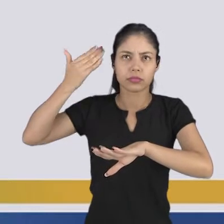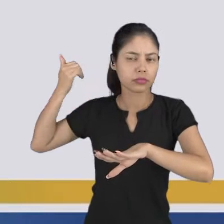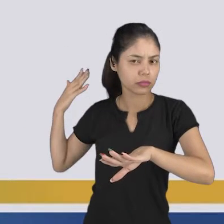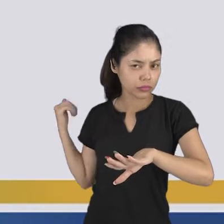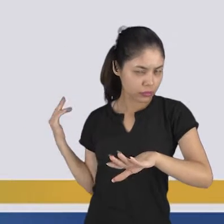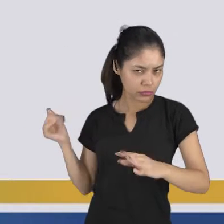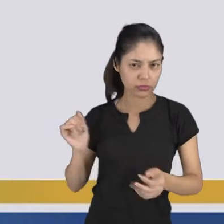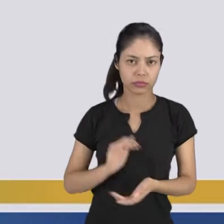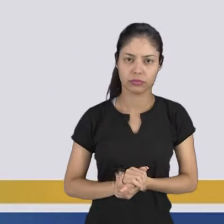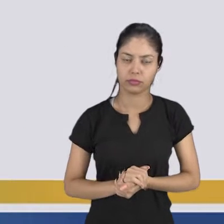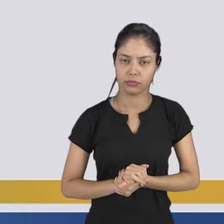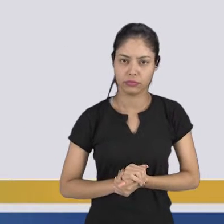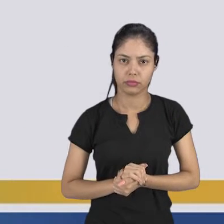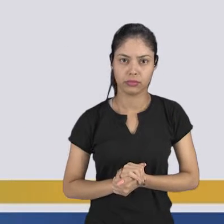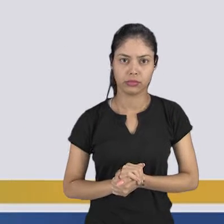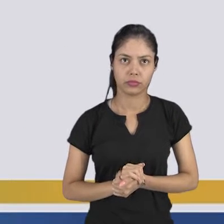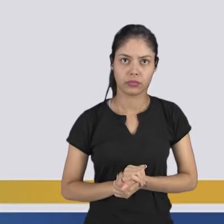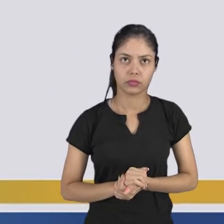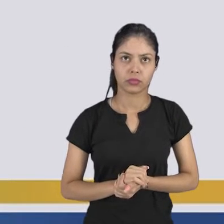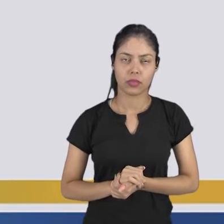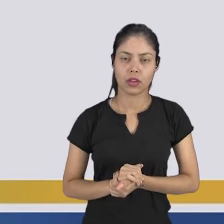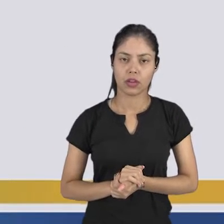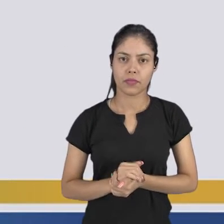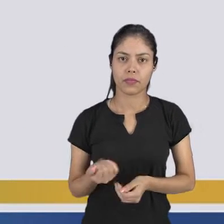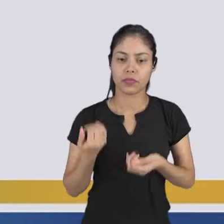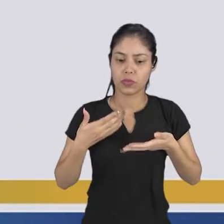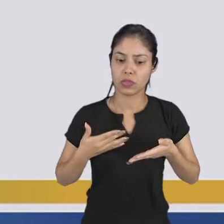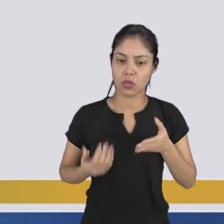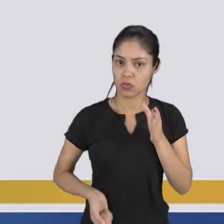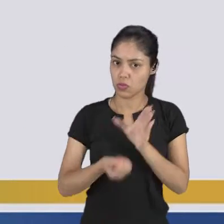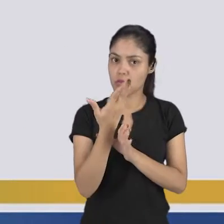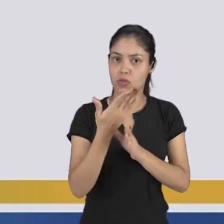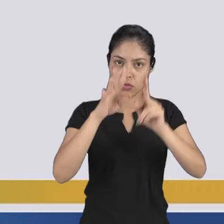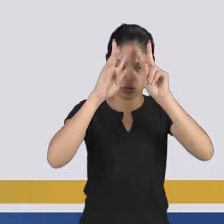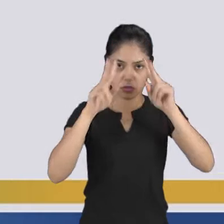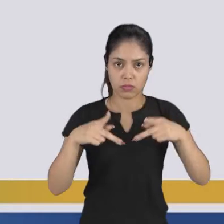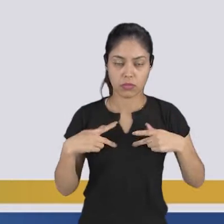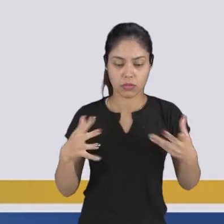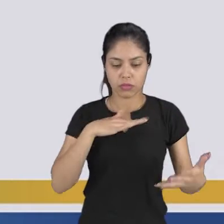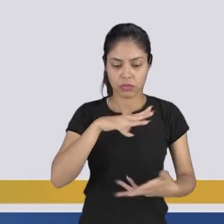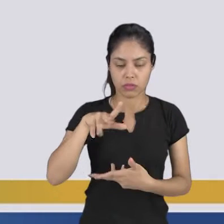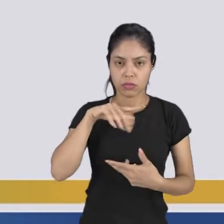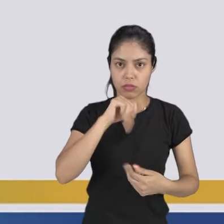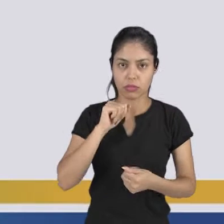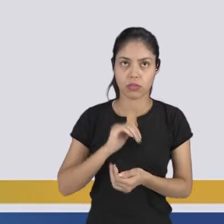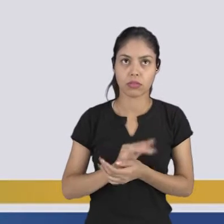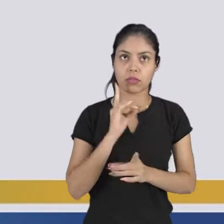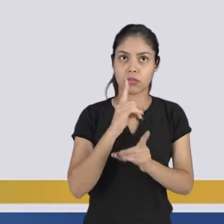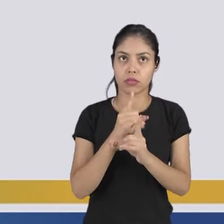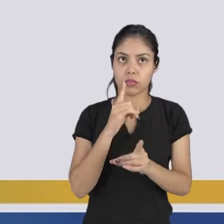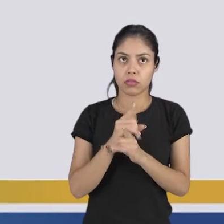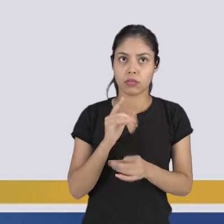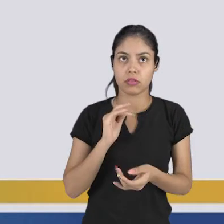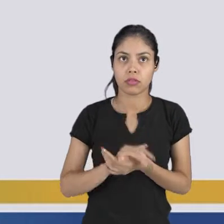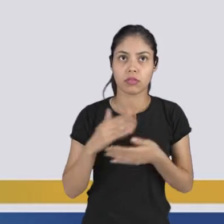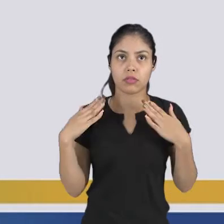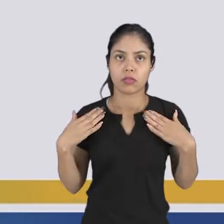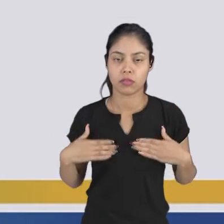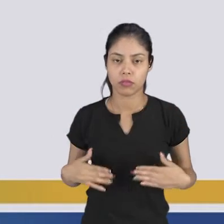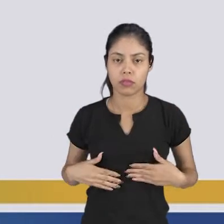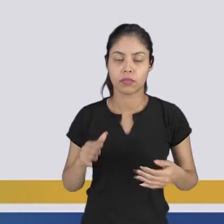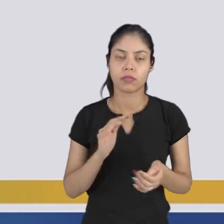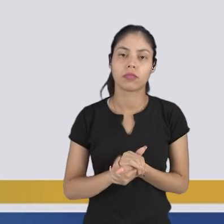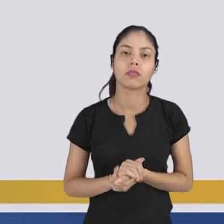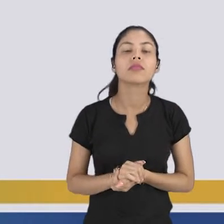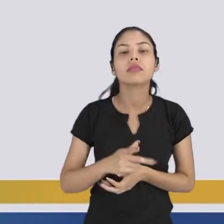desde que o homem surgiu no planeta Terra, nós podemos dizer. Porque foram encontrados corpos de